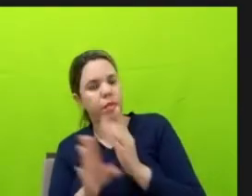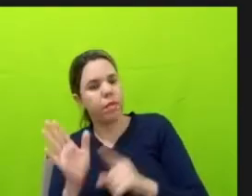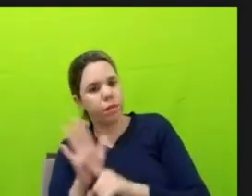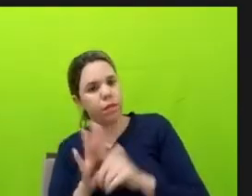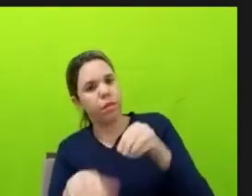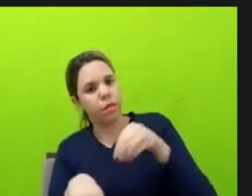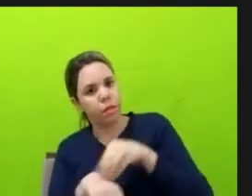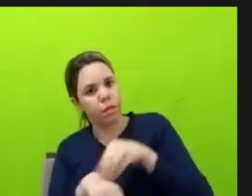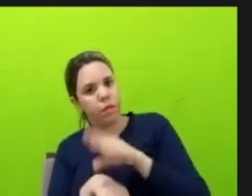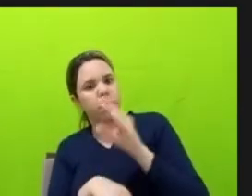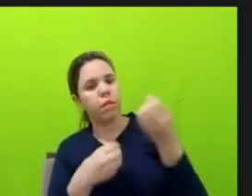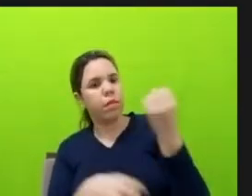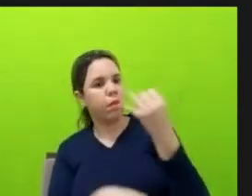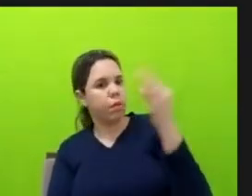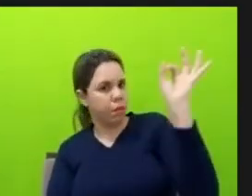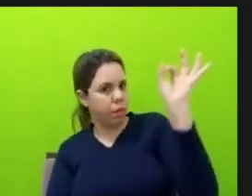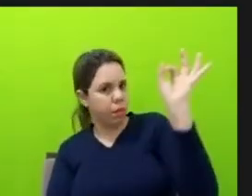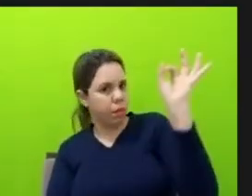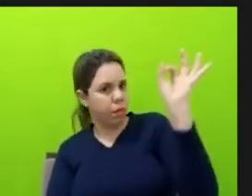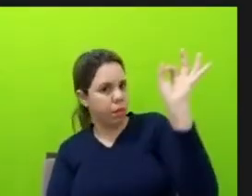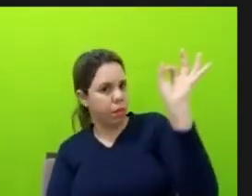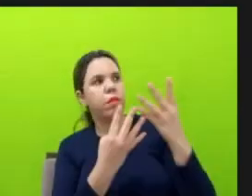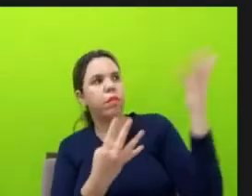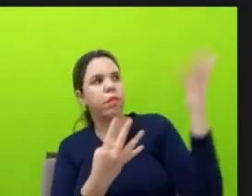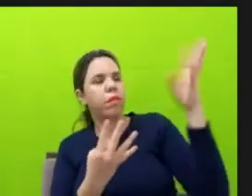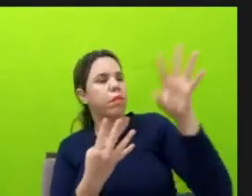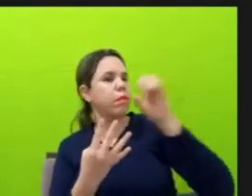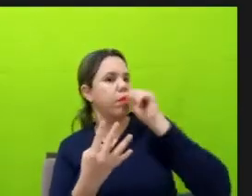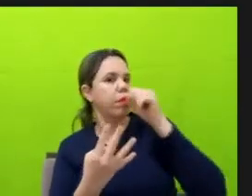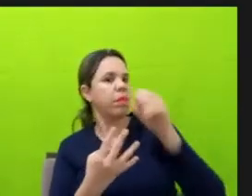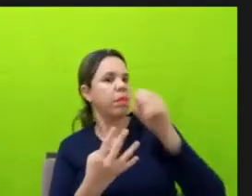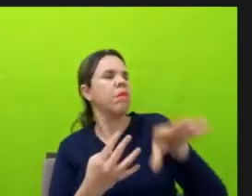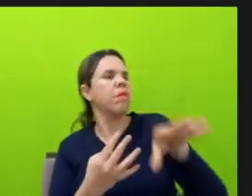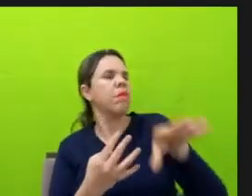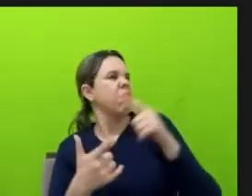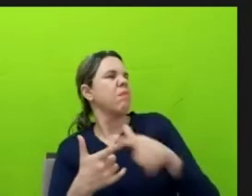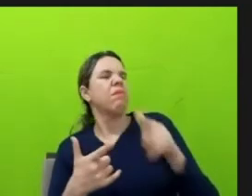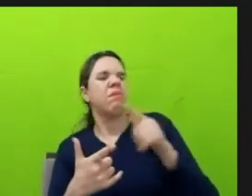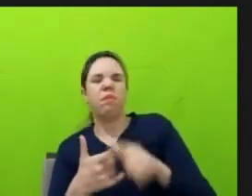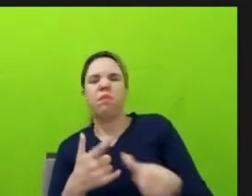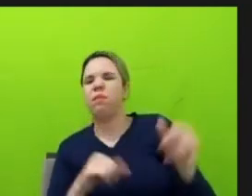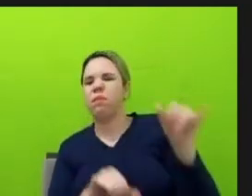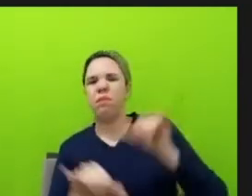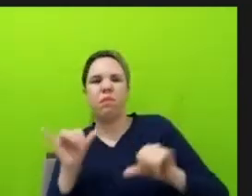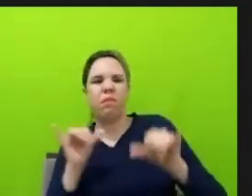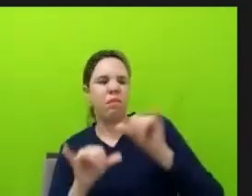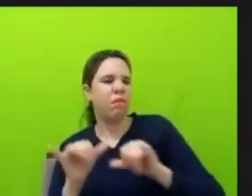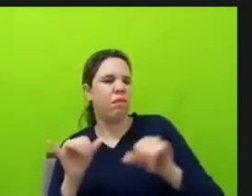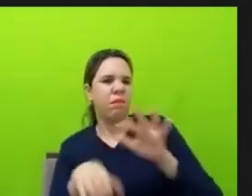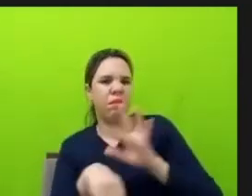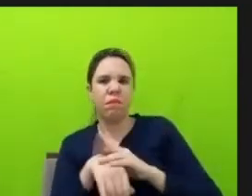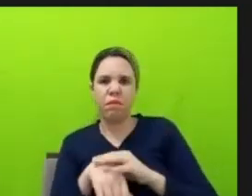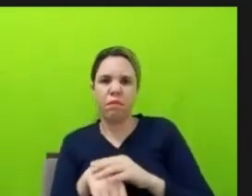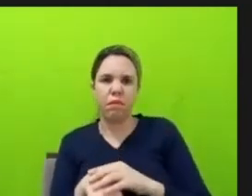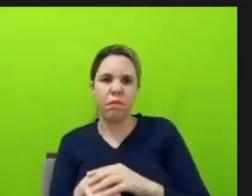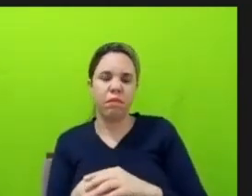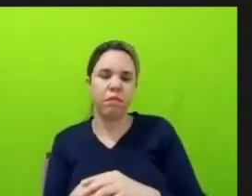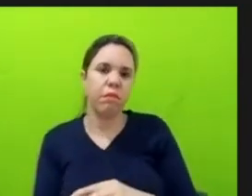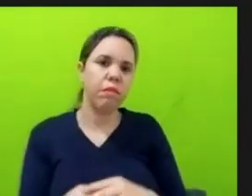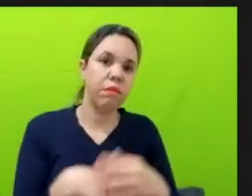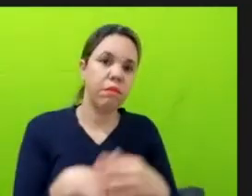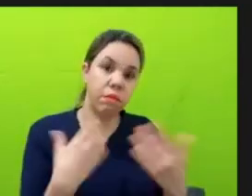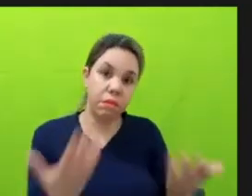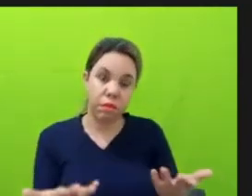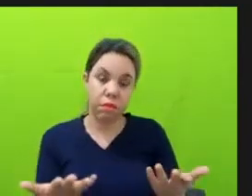respirando fumaça e a maioria dos moradores com doenças respiratórias. Então, assim, gente, é muita coisa que tem que ser feita,